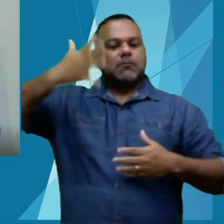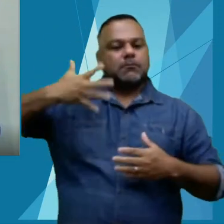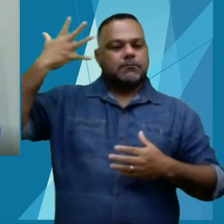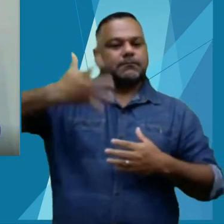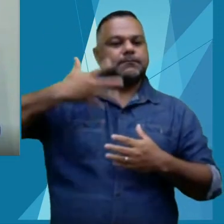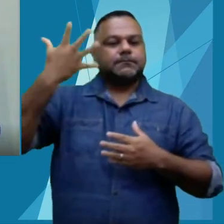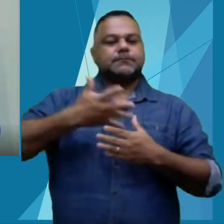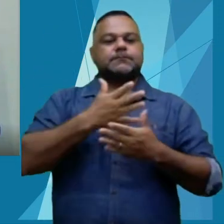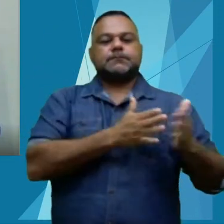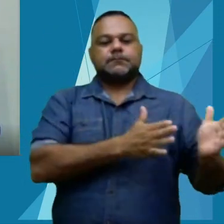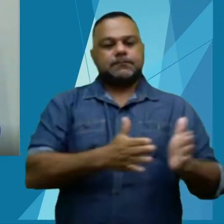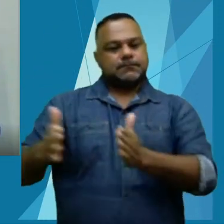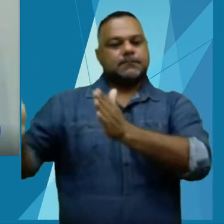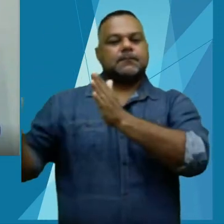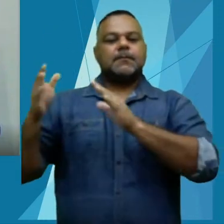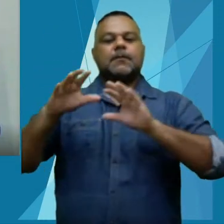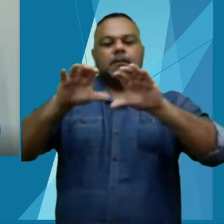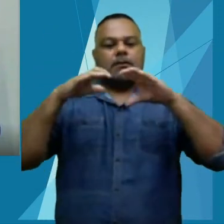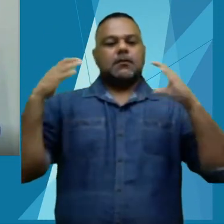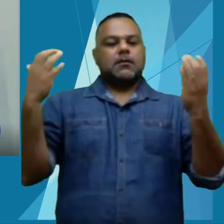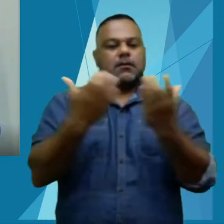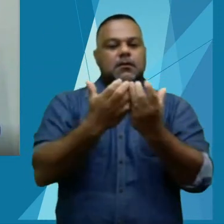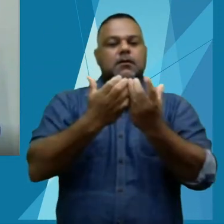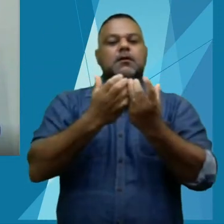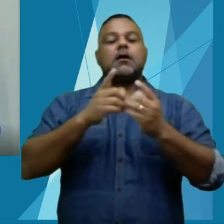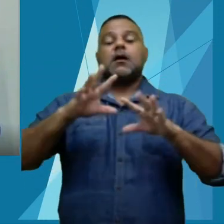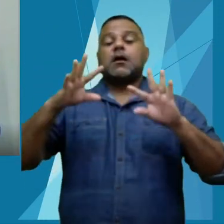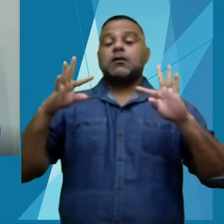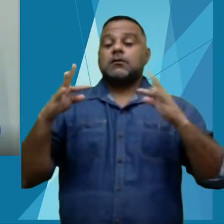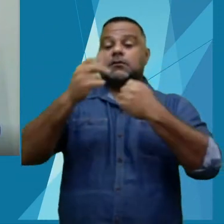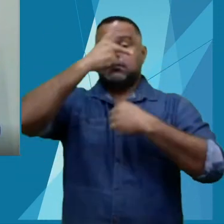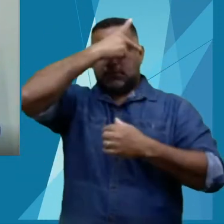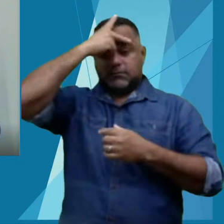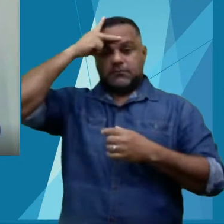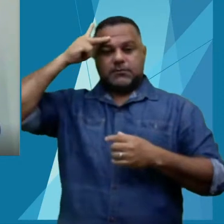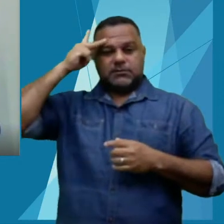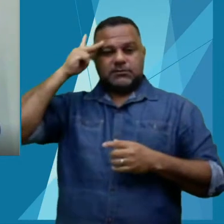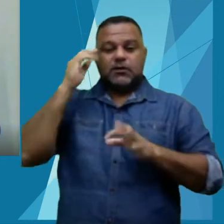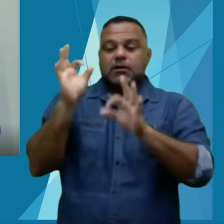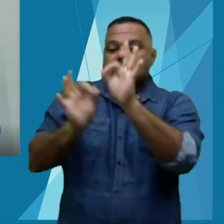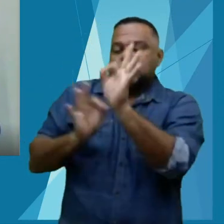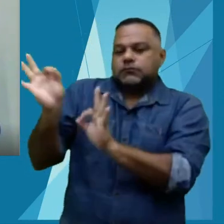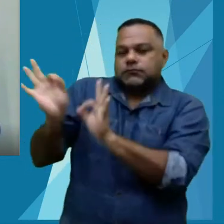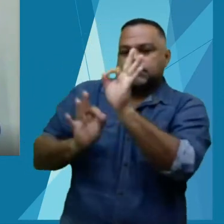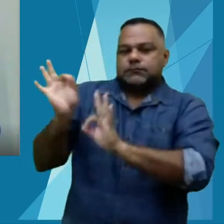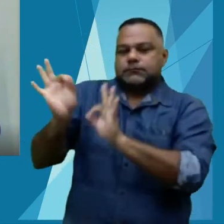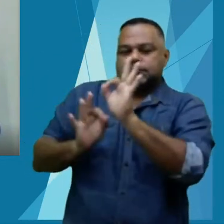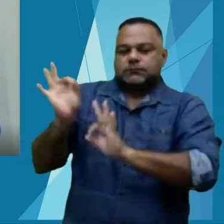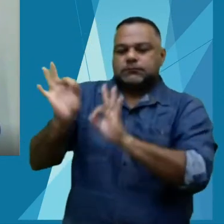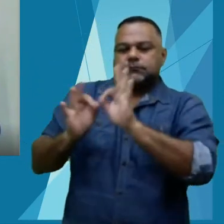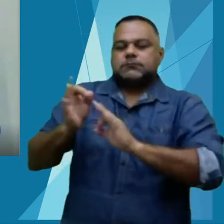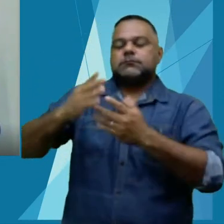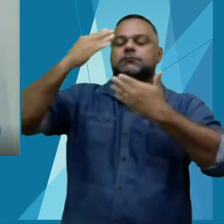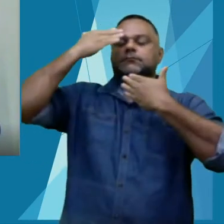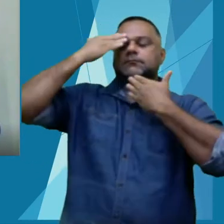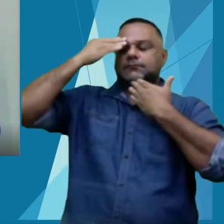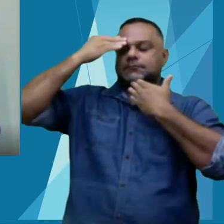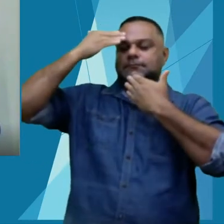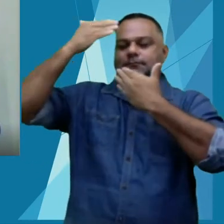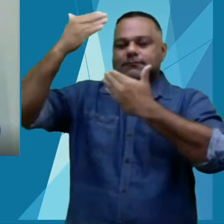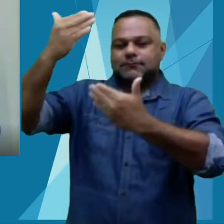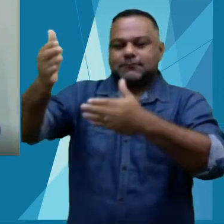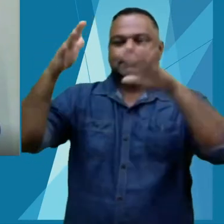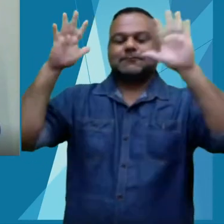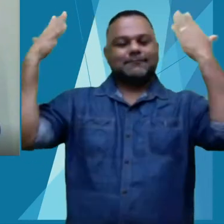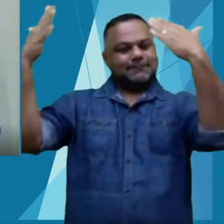durante esse evento, a todos os envolvidos, a comissão organizadora, meu muito obrigado e meus